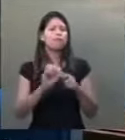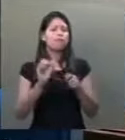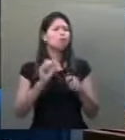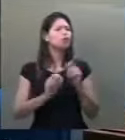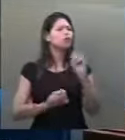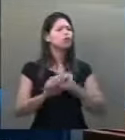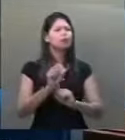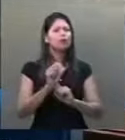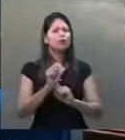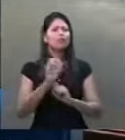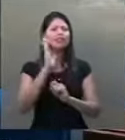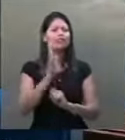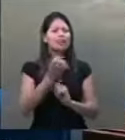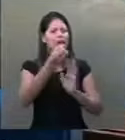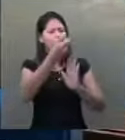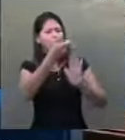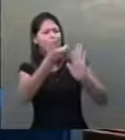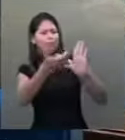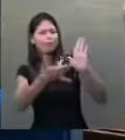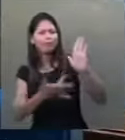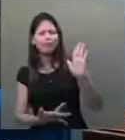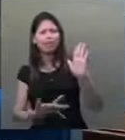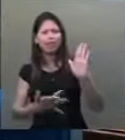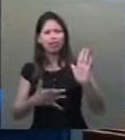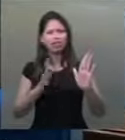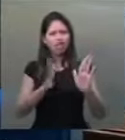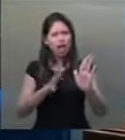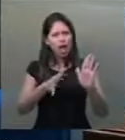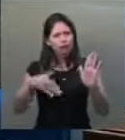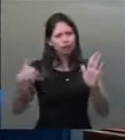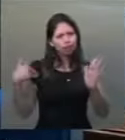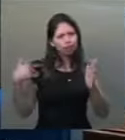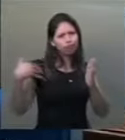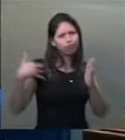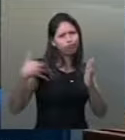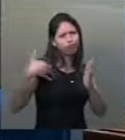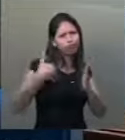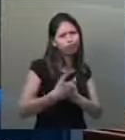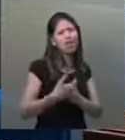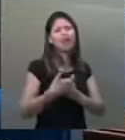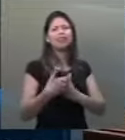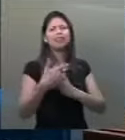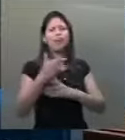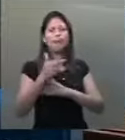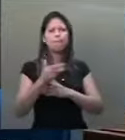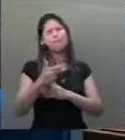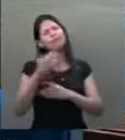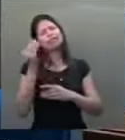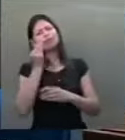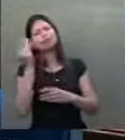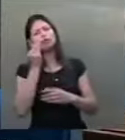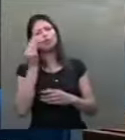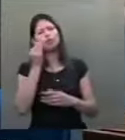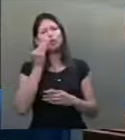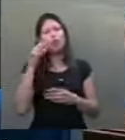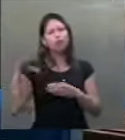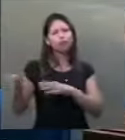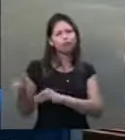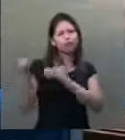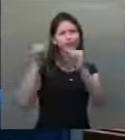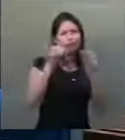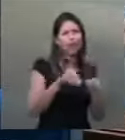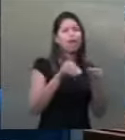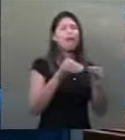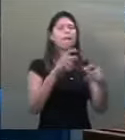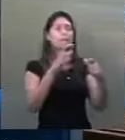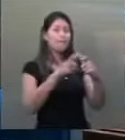que ele vem dizendo desde o início. Ele tentou trazer médicos, presidente Rodrigo Pacheco, para cá. Ele trouxe médicos para